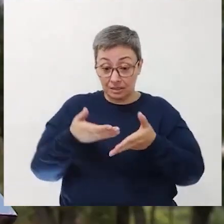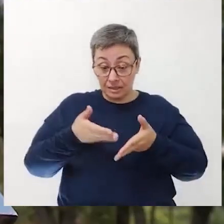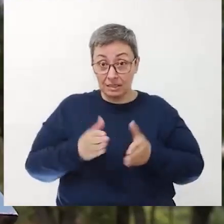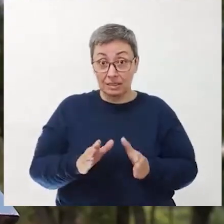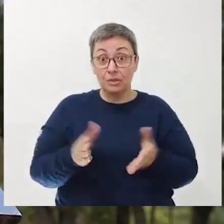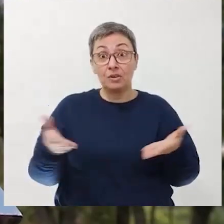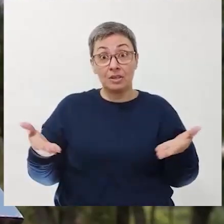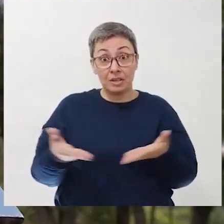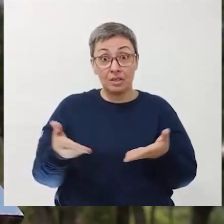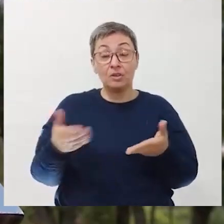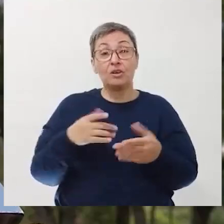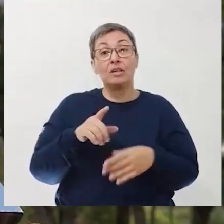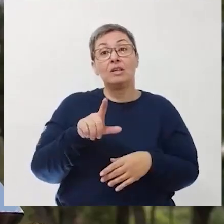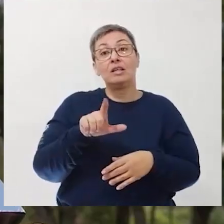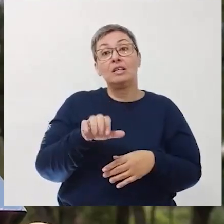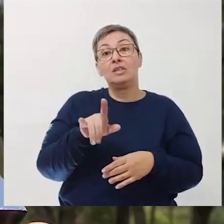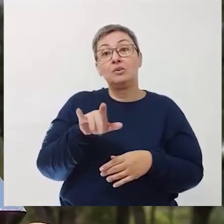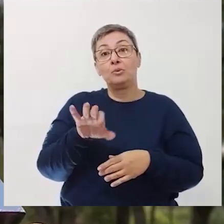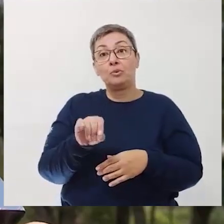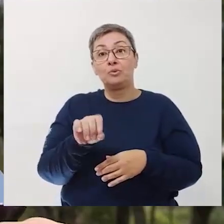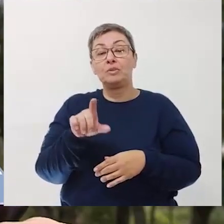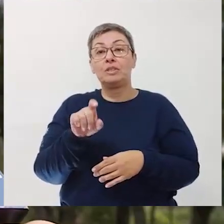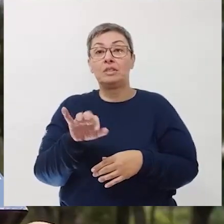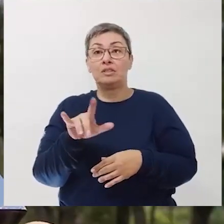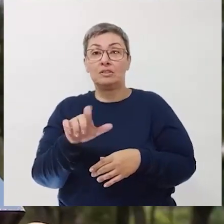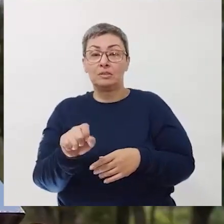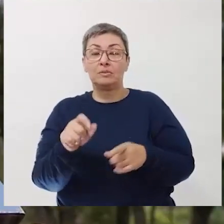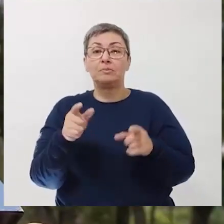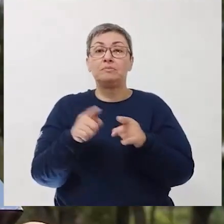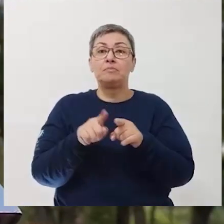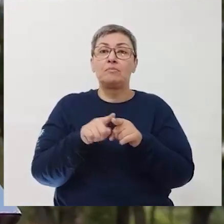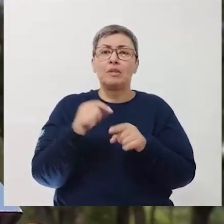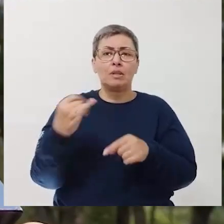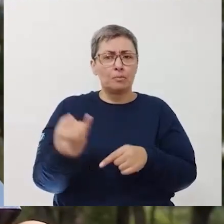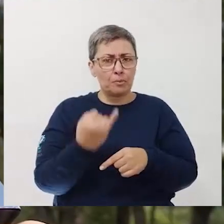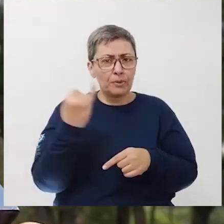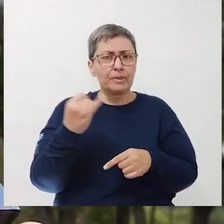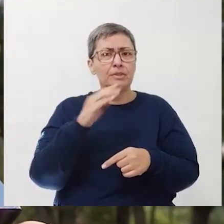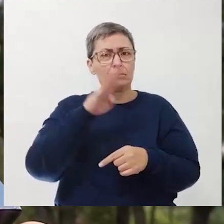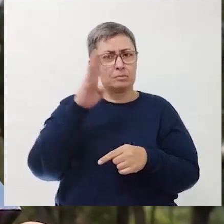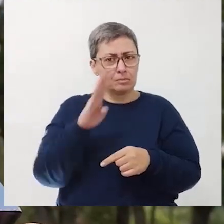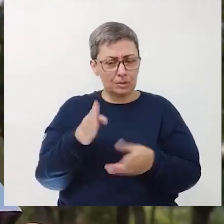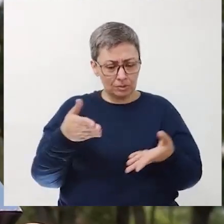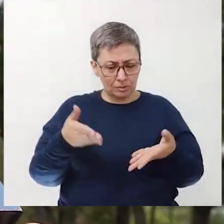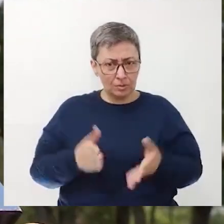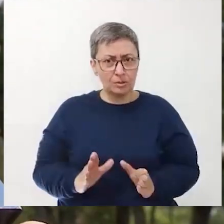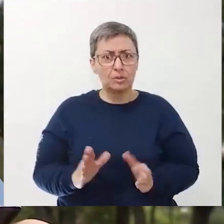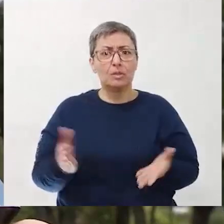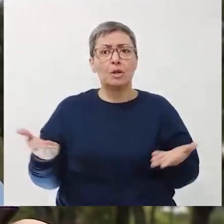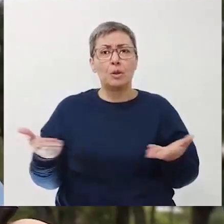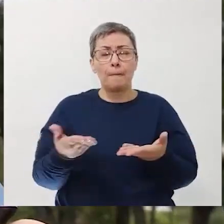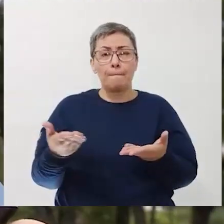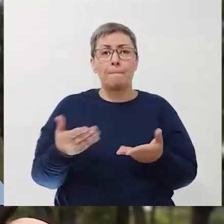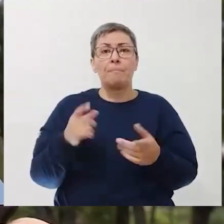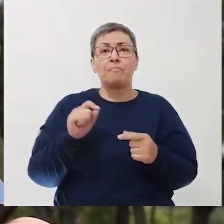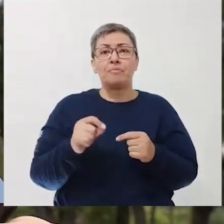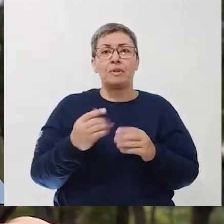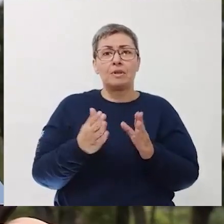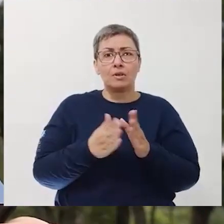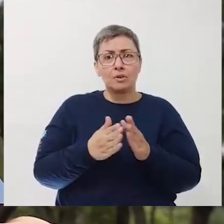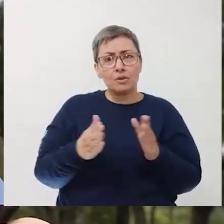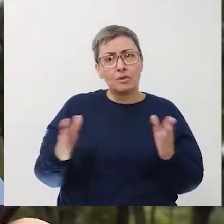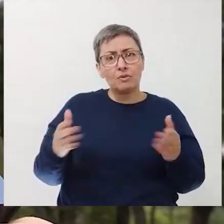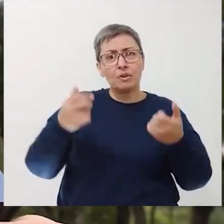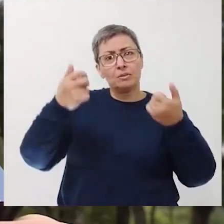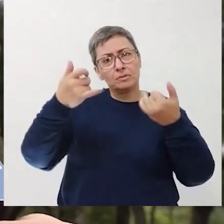nascido em Santa Maria, que foi o Lilin Ivor Price, um importante paleontólogo brasileiro. E